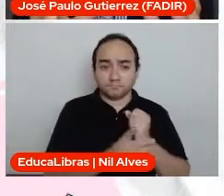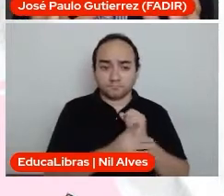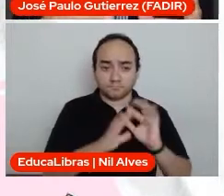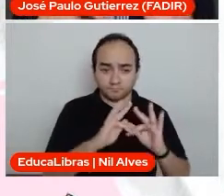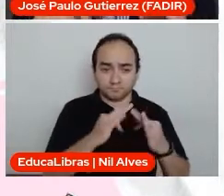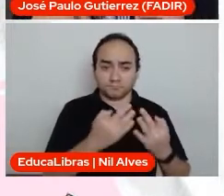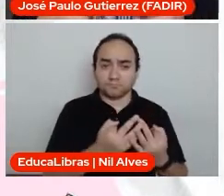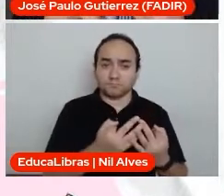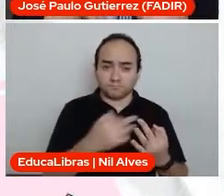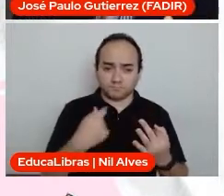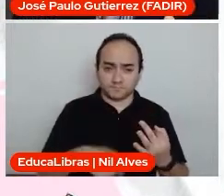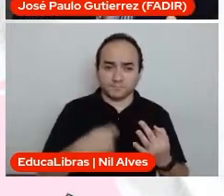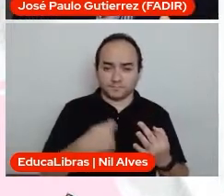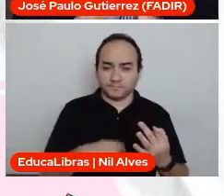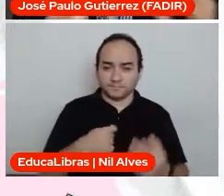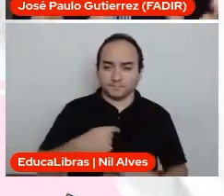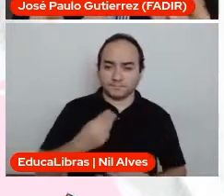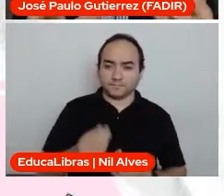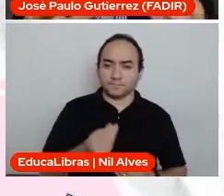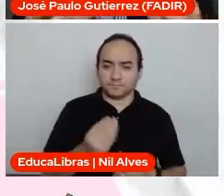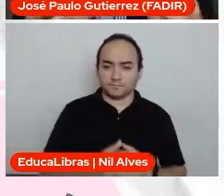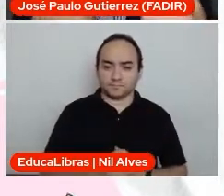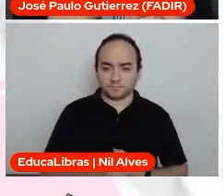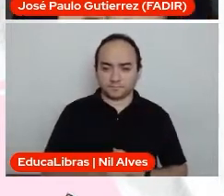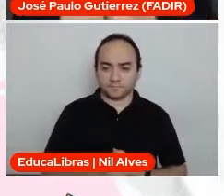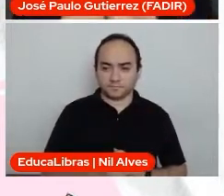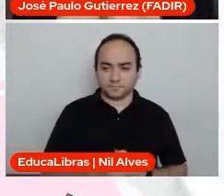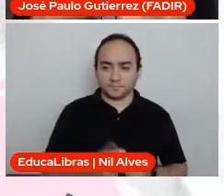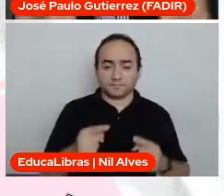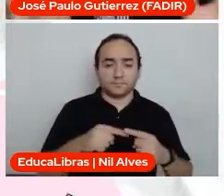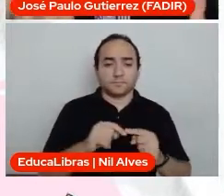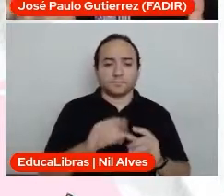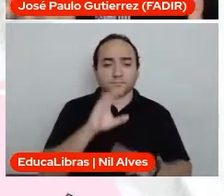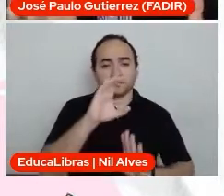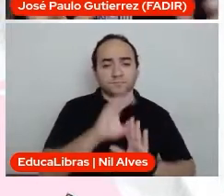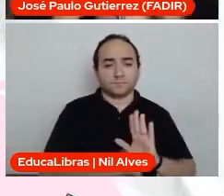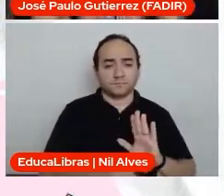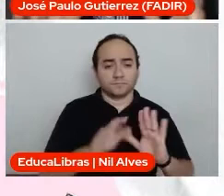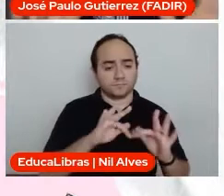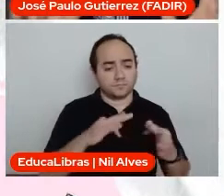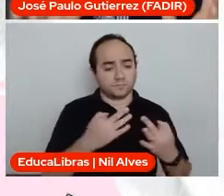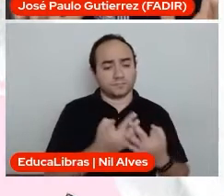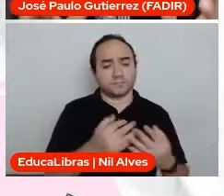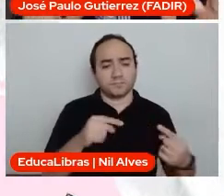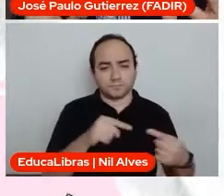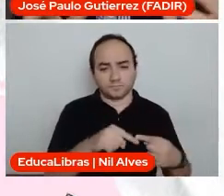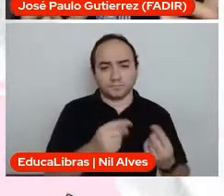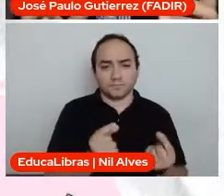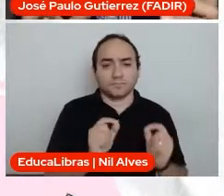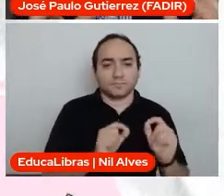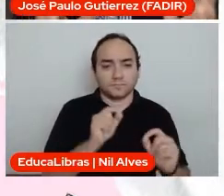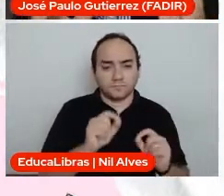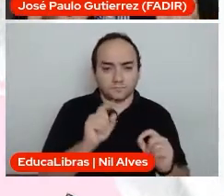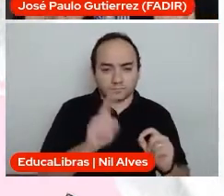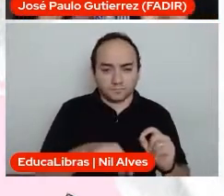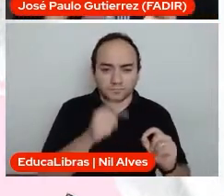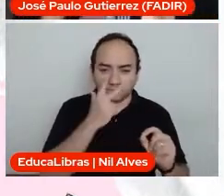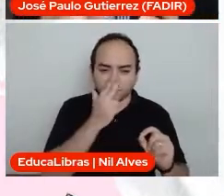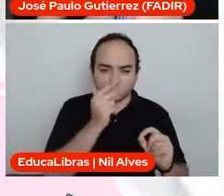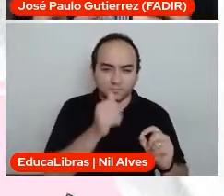mas veja lá, entender que o conceito de família ele se alargou, não temos mais somente aquela família